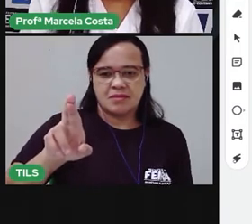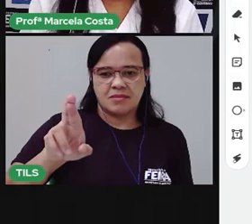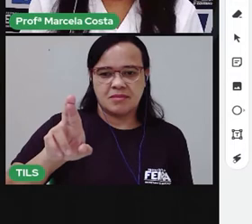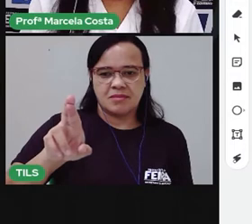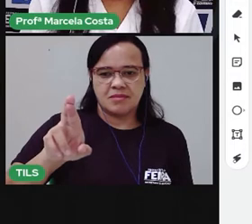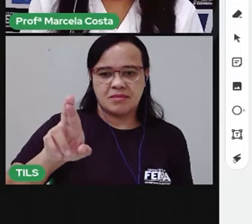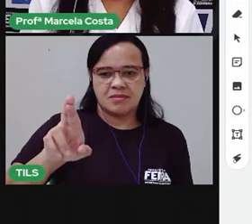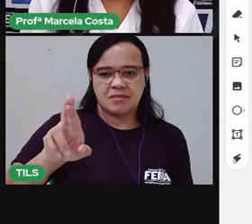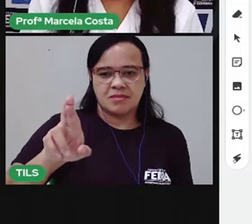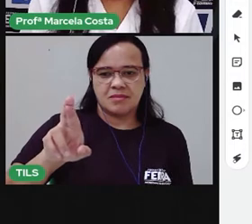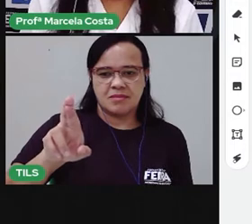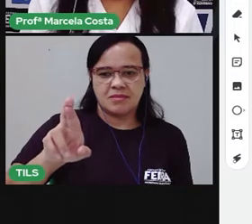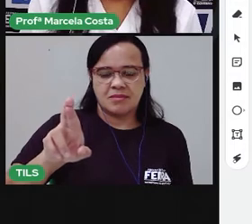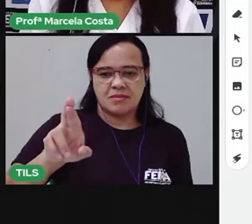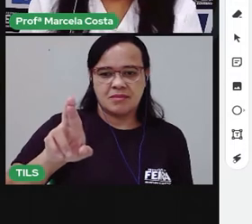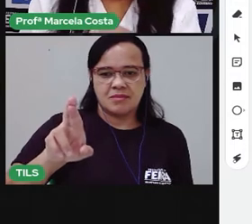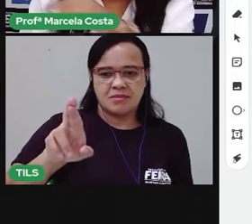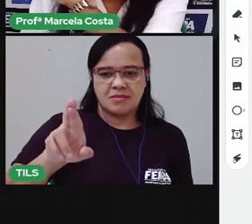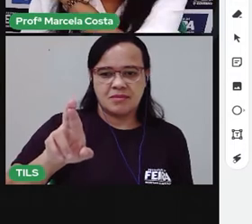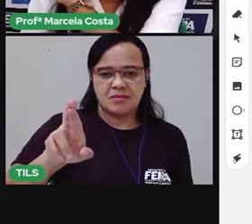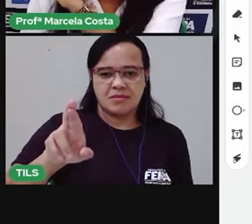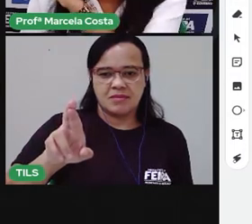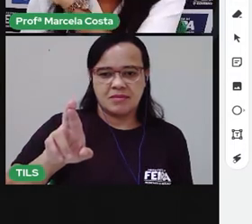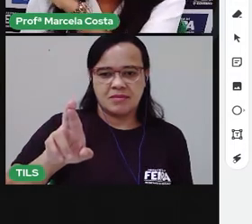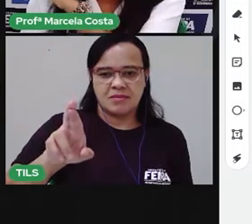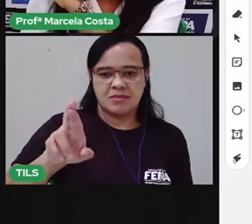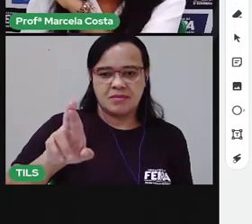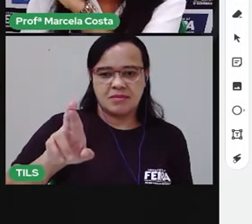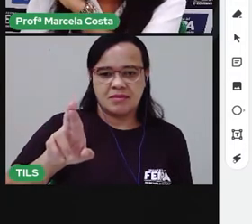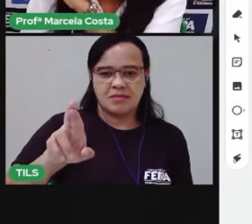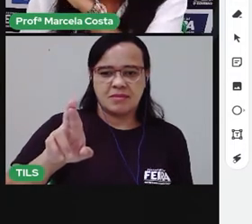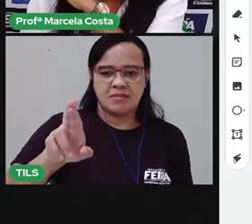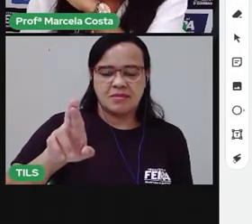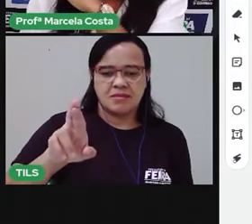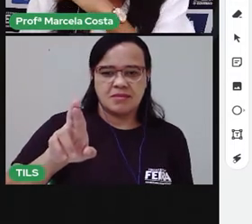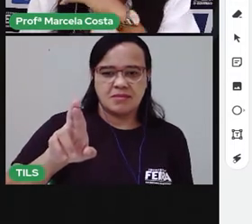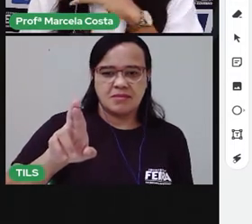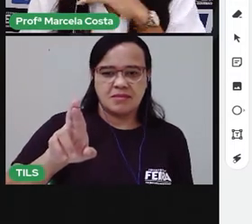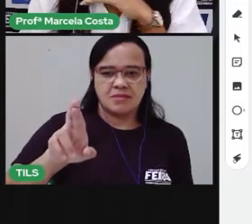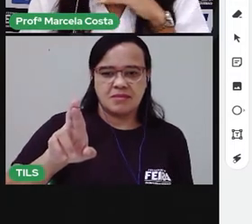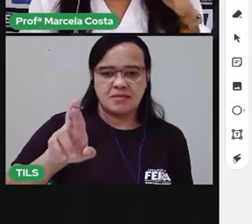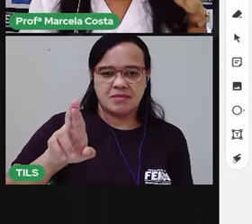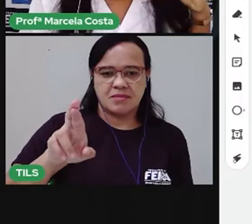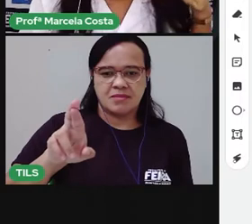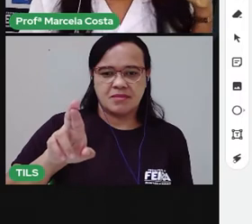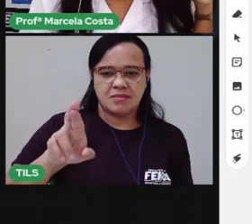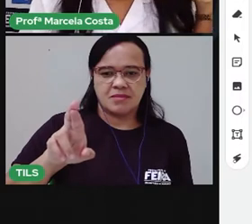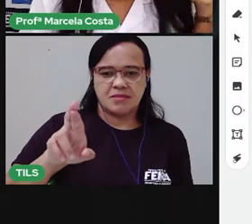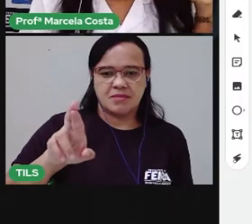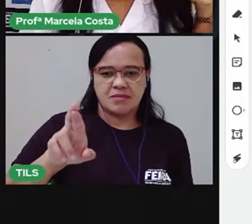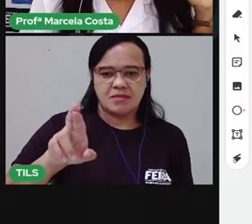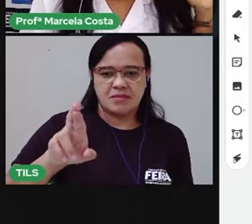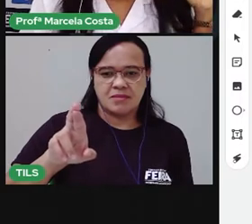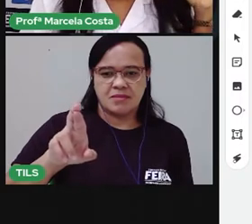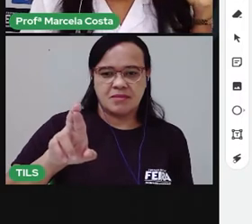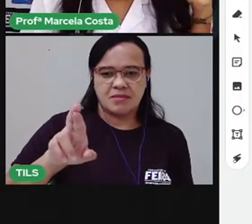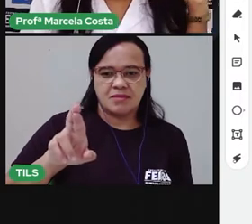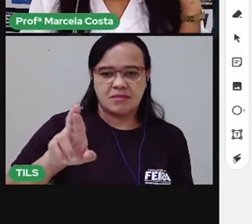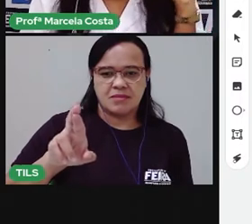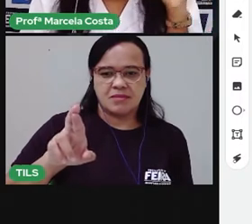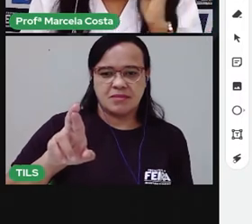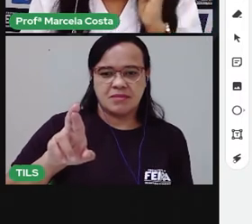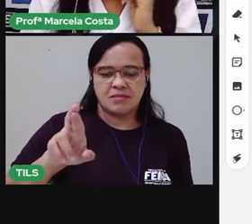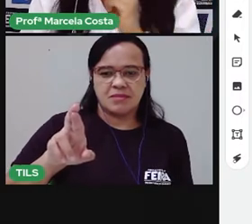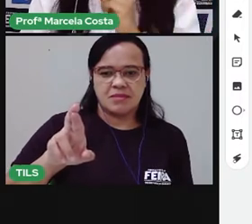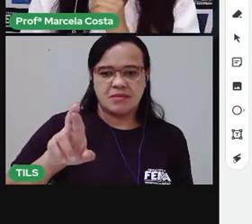Traçado circular pro lado direito. Depois eu puxo ele pro lado esquerdo. E